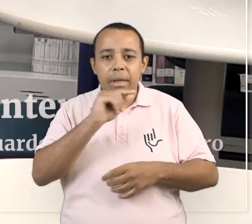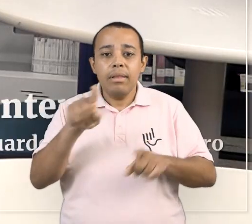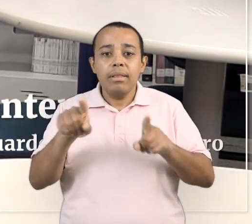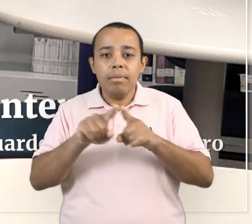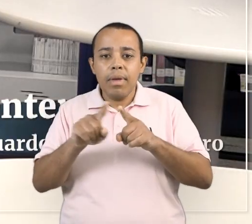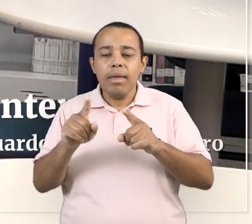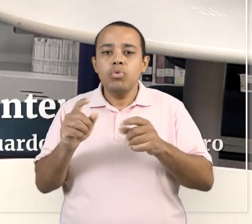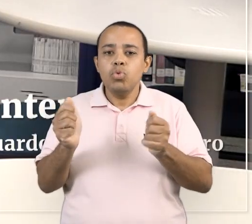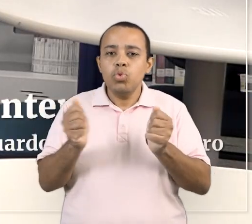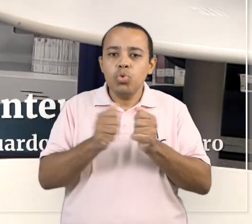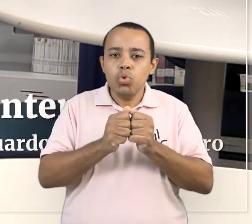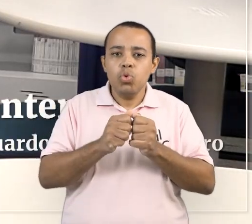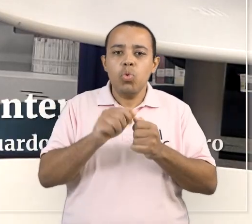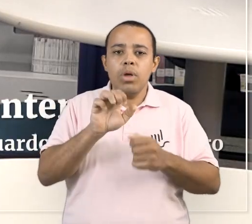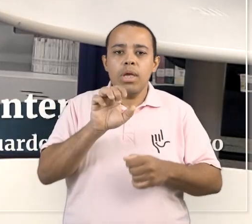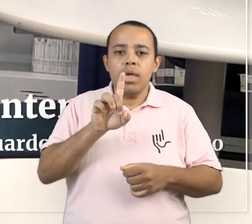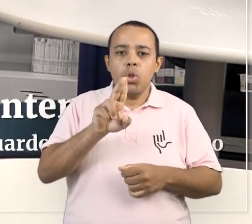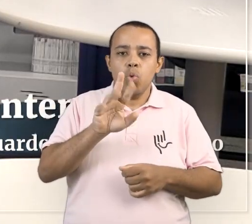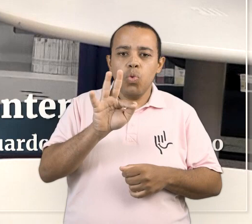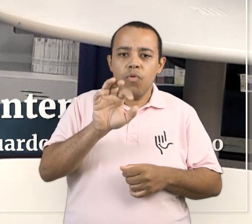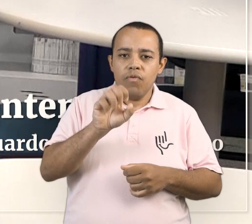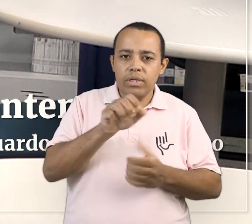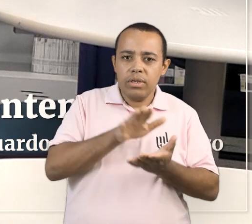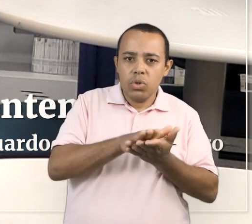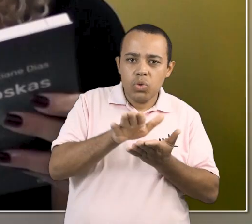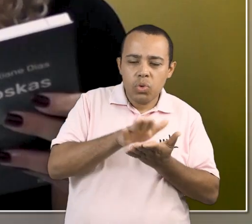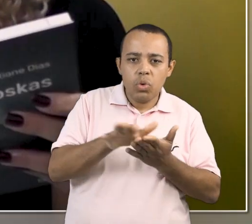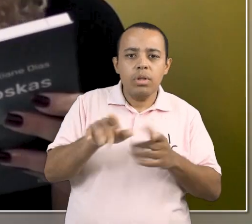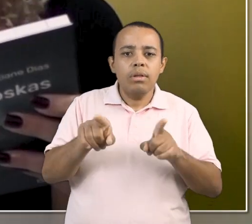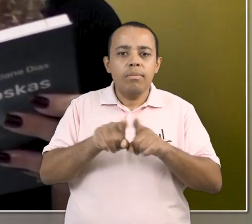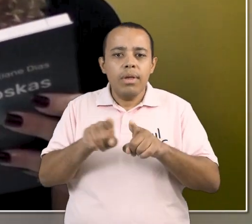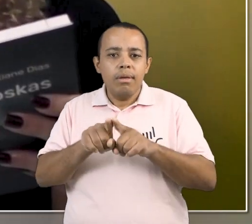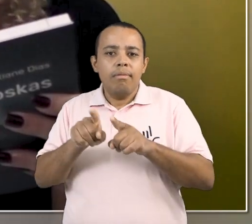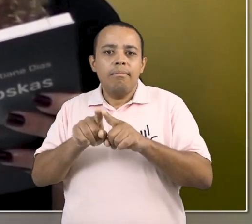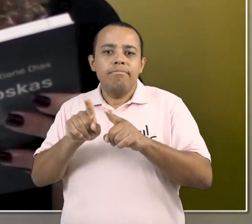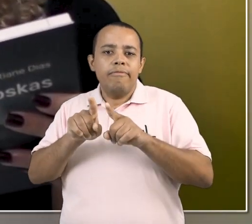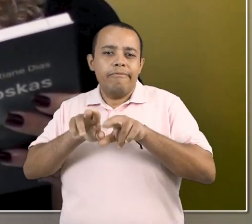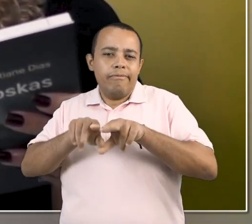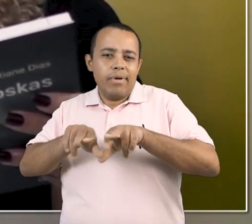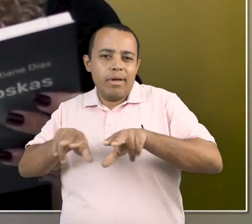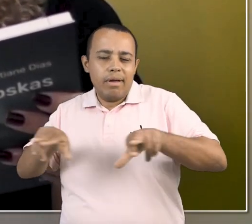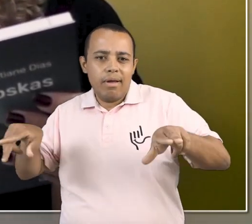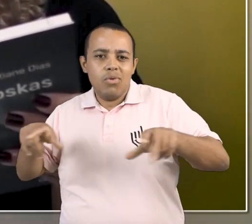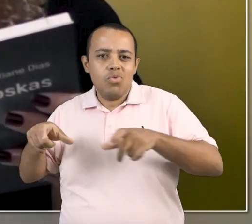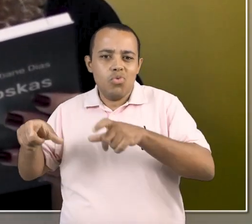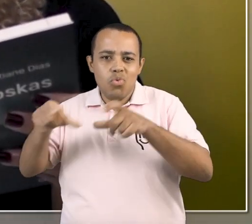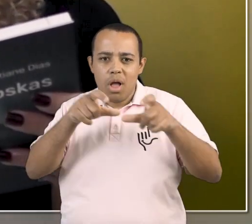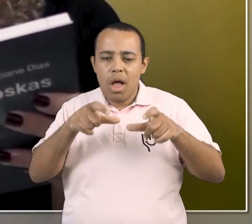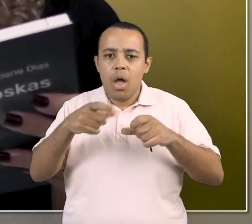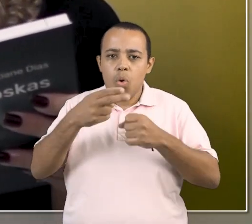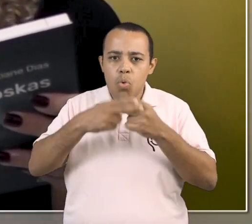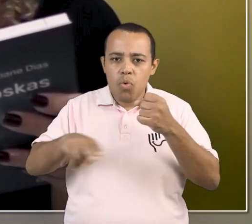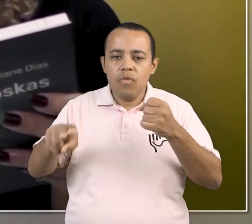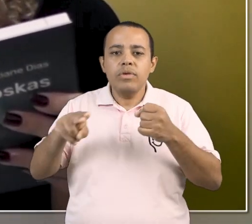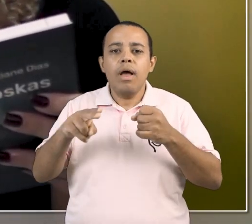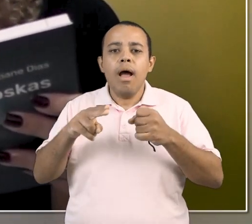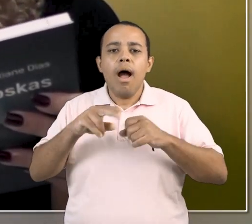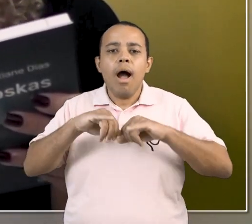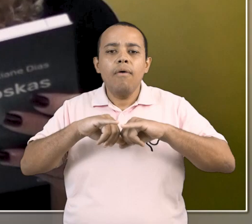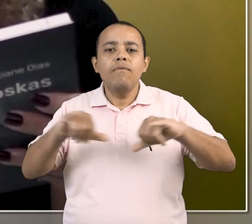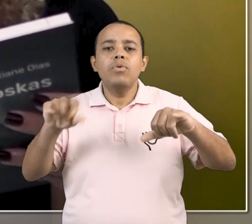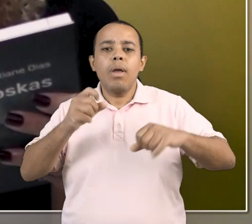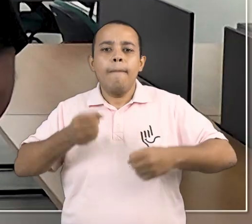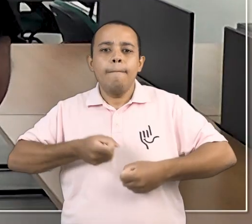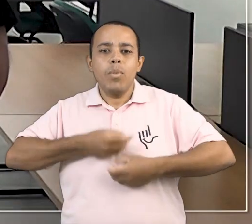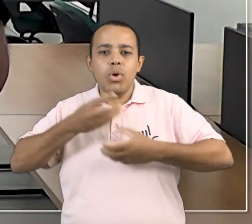parceria com a Edu UFIS e a Secretaria de Cultura da UFIS, fizemos a gravação de seis episódios do programa Lance Literário,